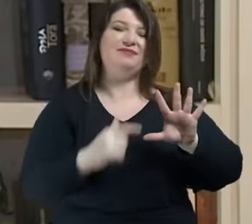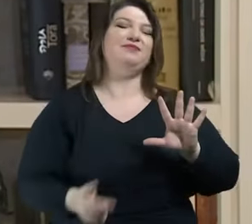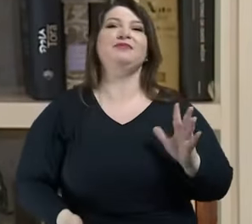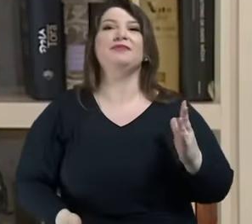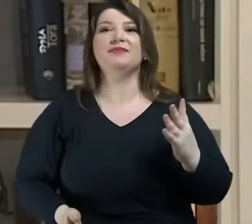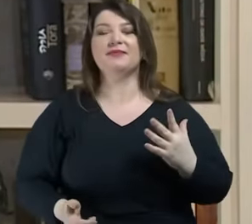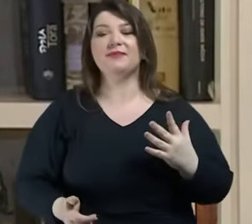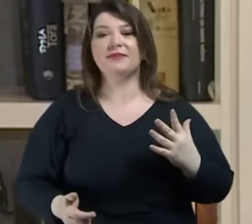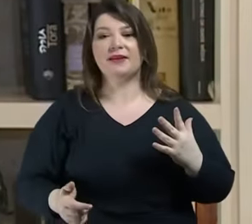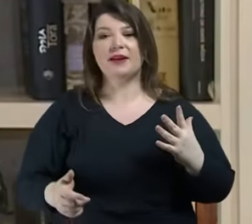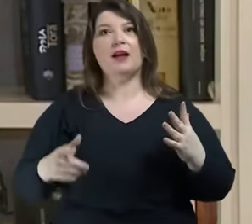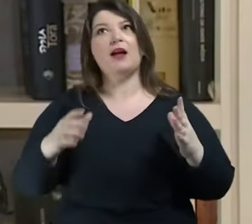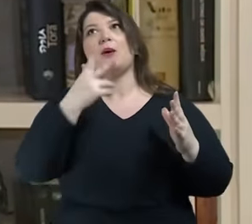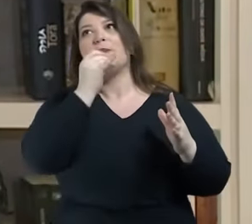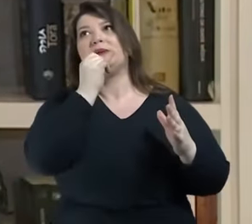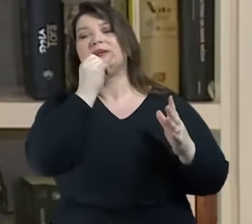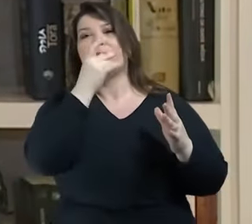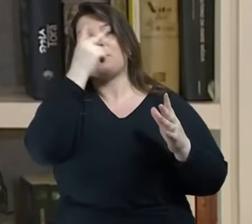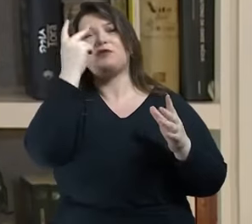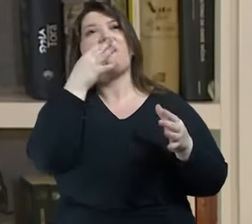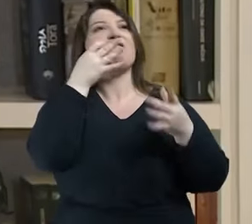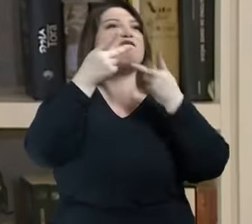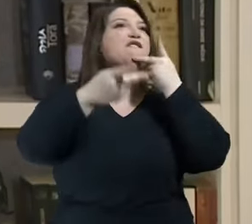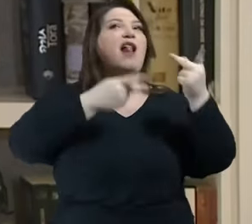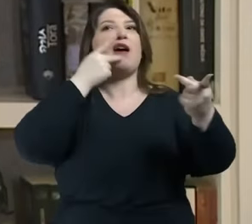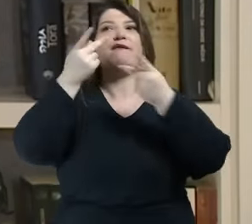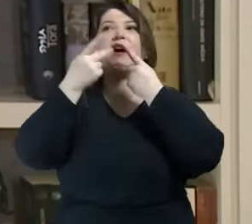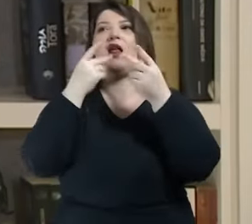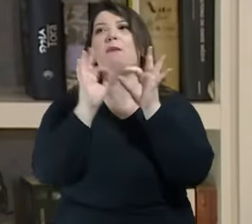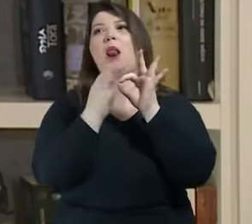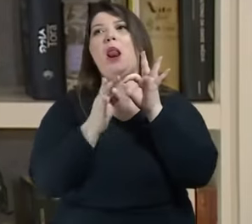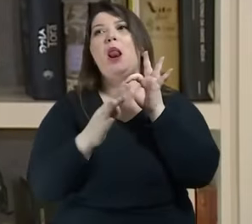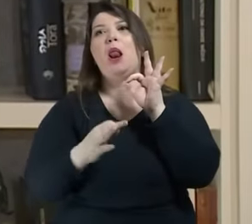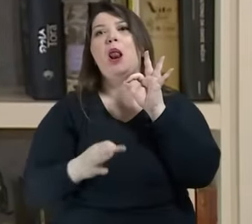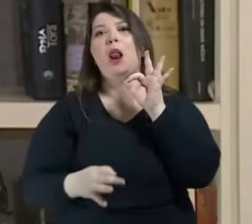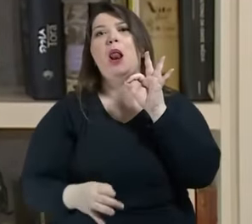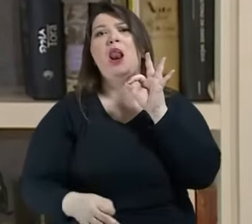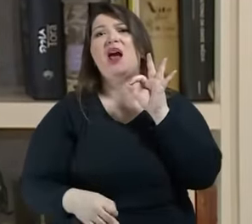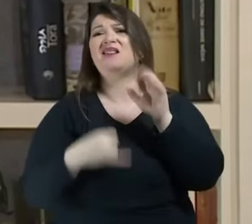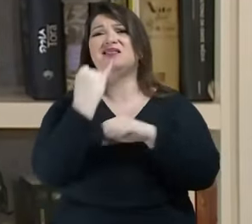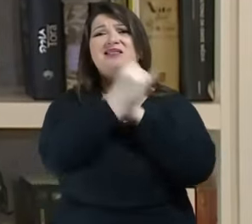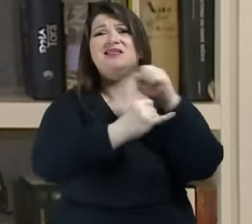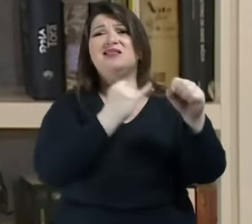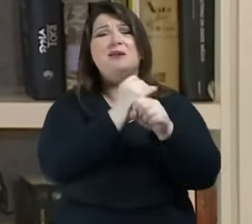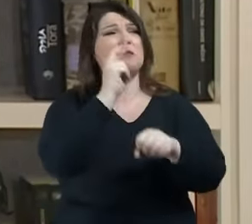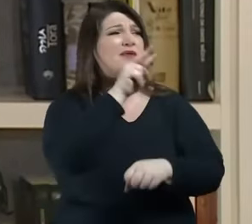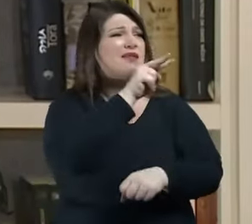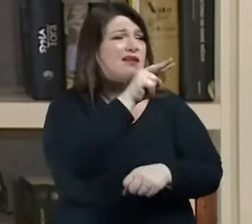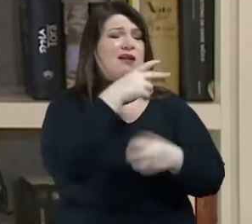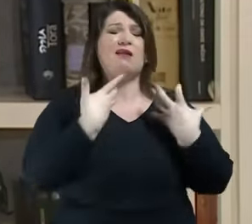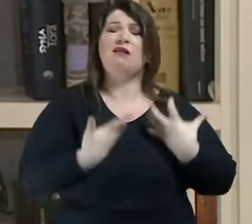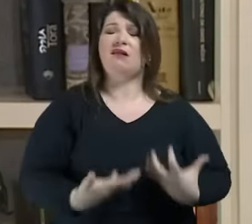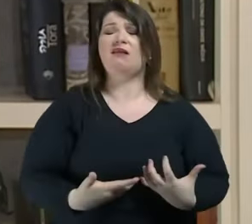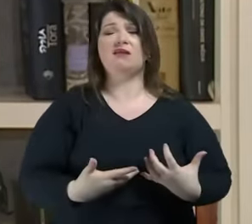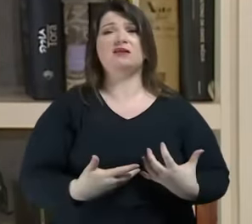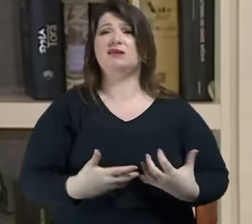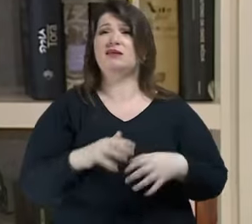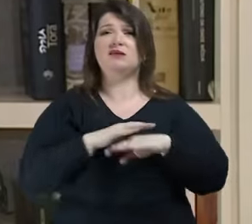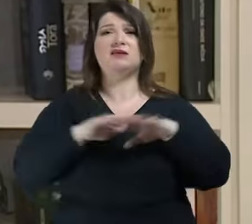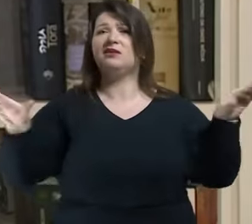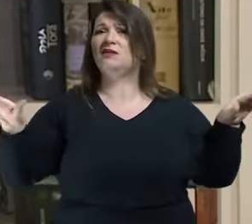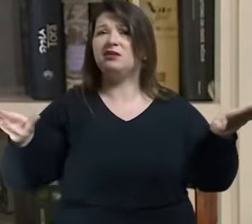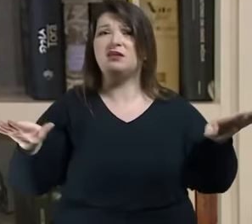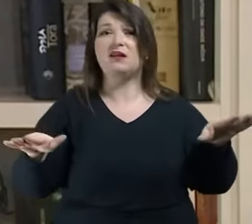mata o vídeo quem faz longas orações subordinadas mata quem não fica adequado a esse tempo